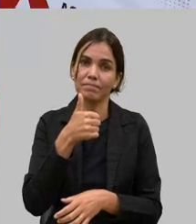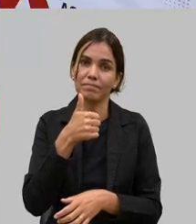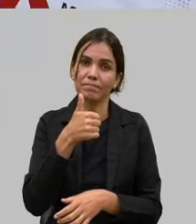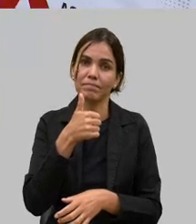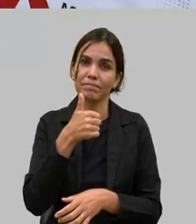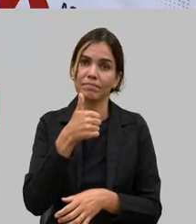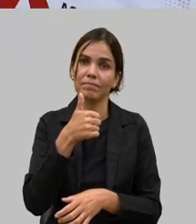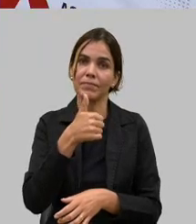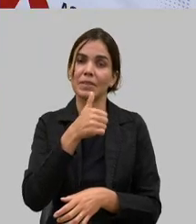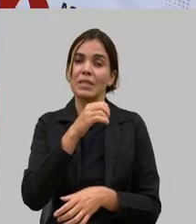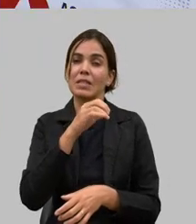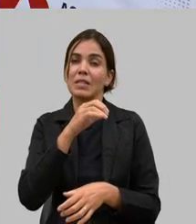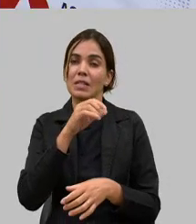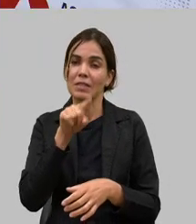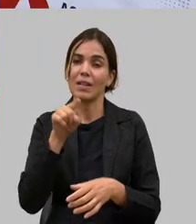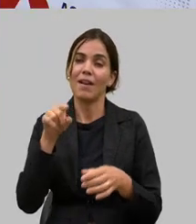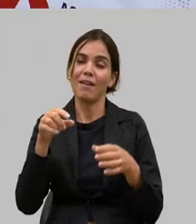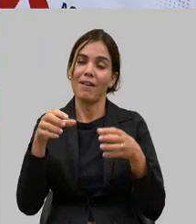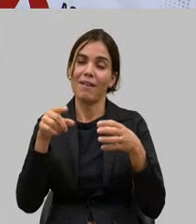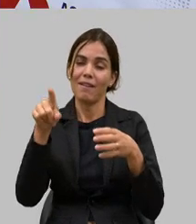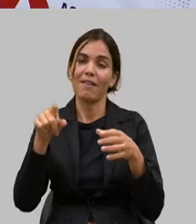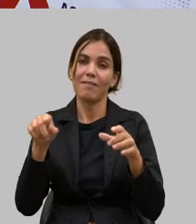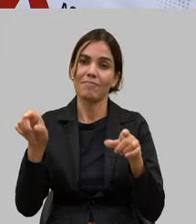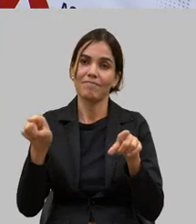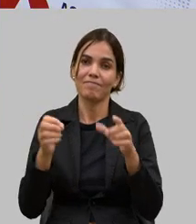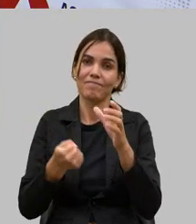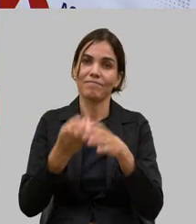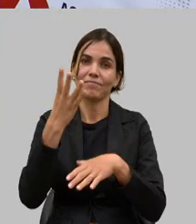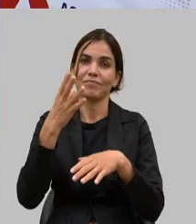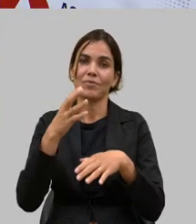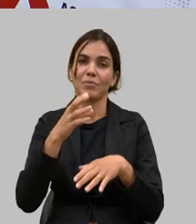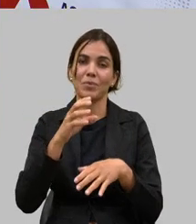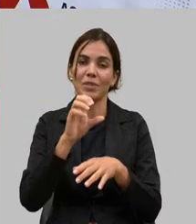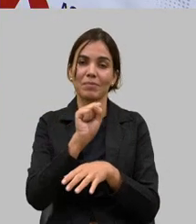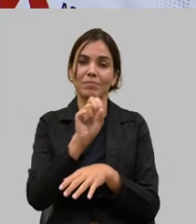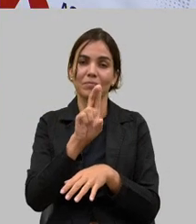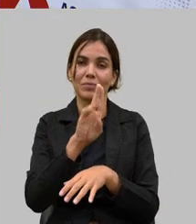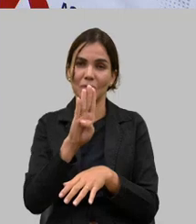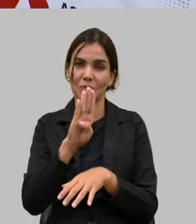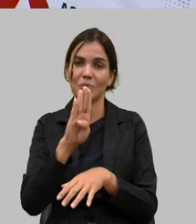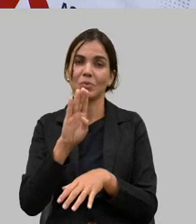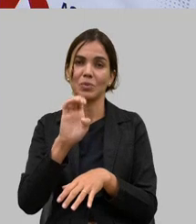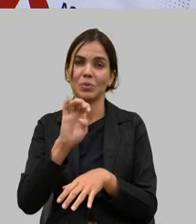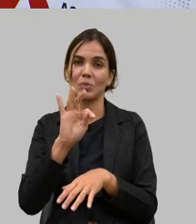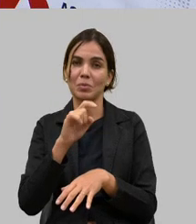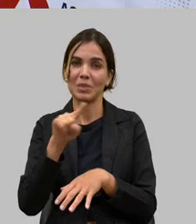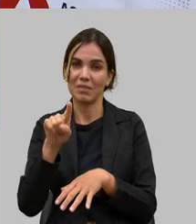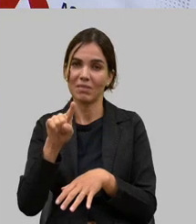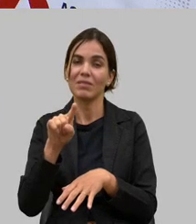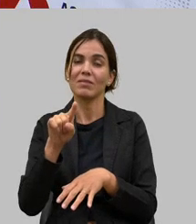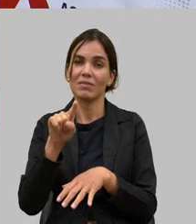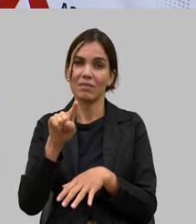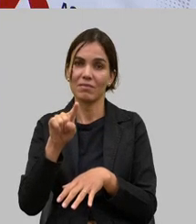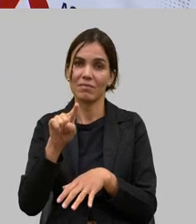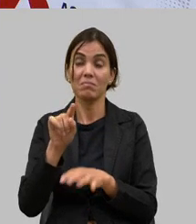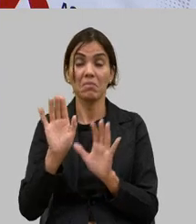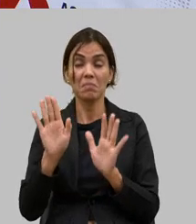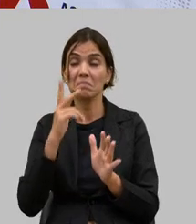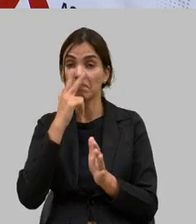subestação mas infelizmente eu acredito que esses investimentos eles não estão acontecendo de acordo com a necessidade